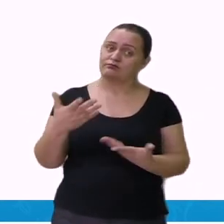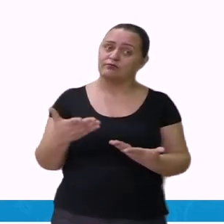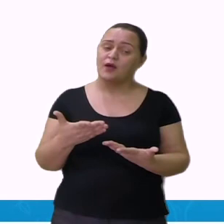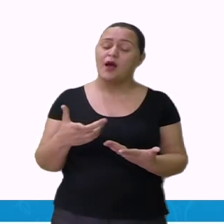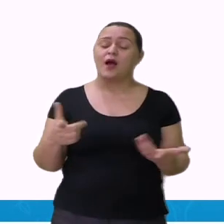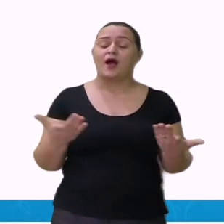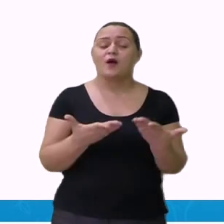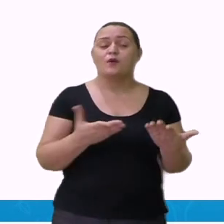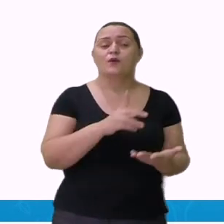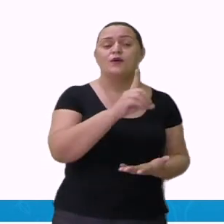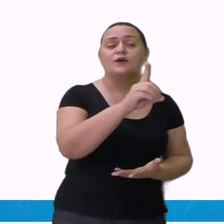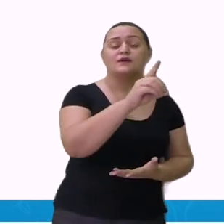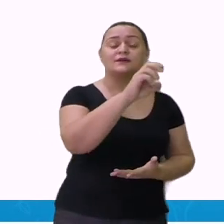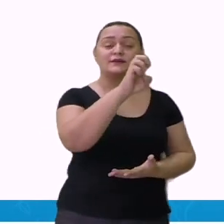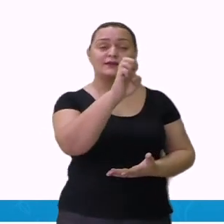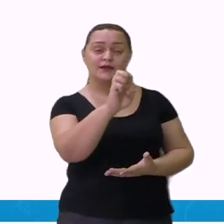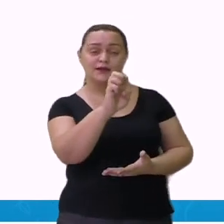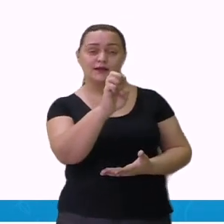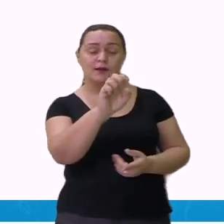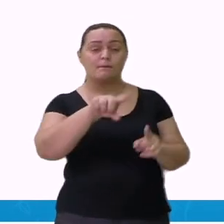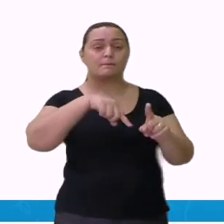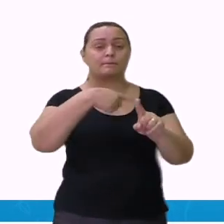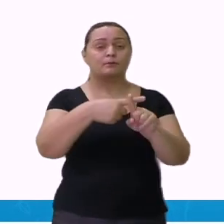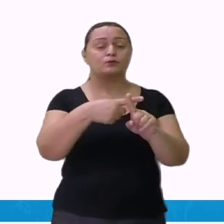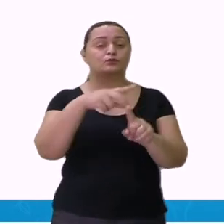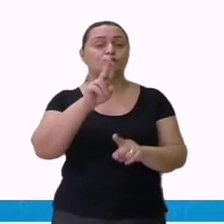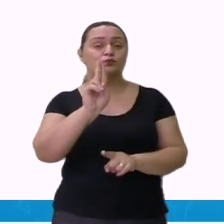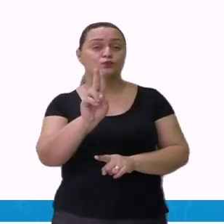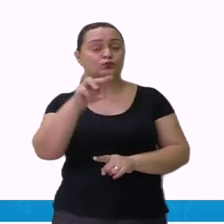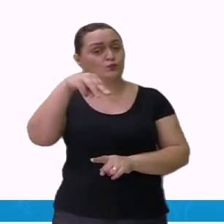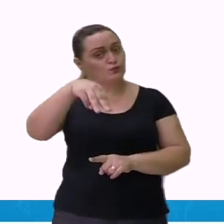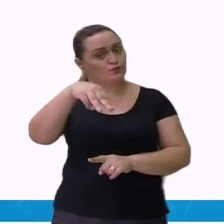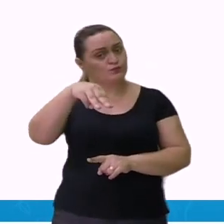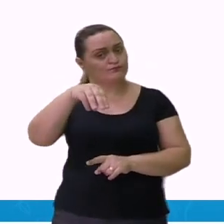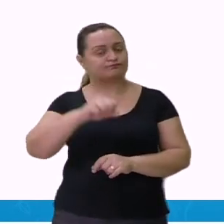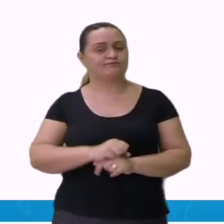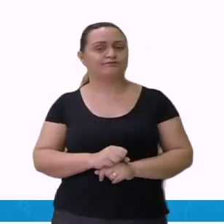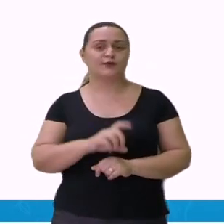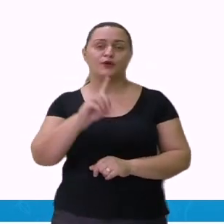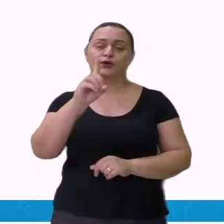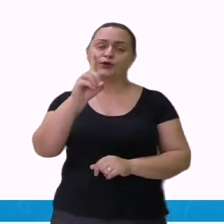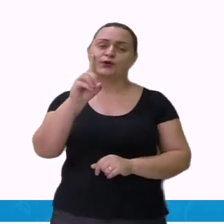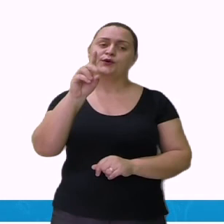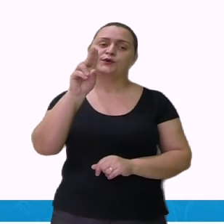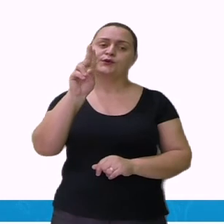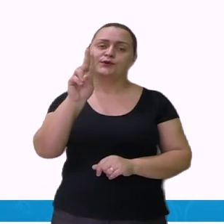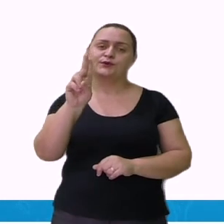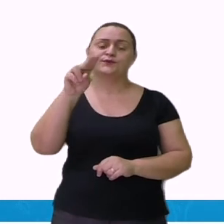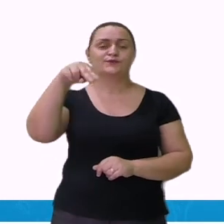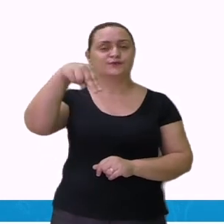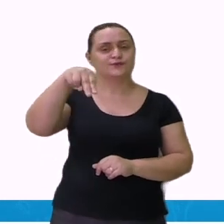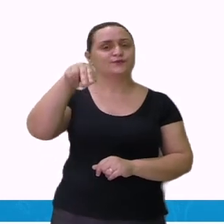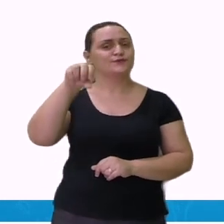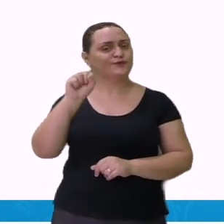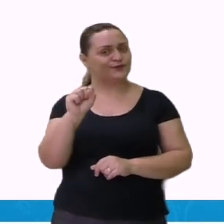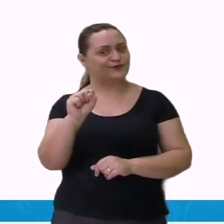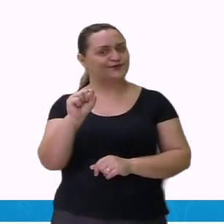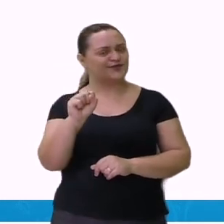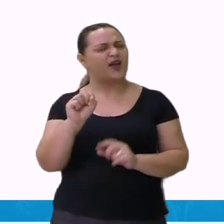D mais uns, em mais umas, numas. E a combinação agora? Vamos para mais alguns exemplos.